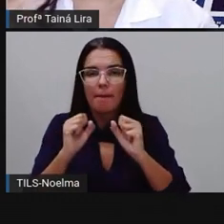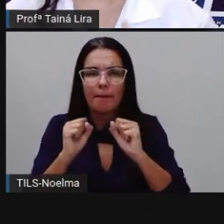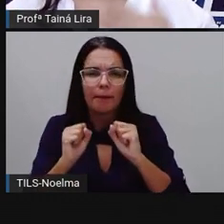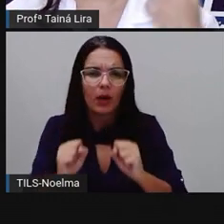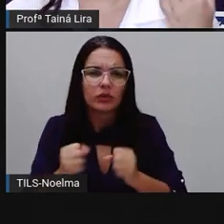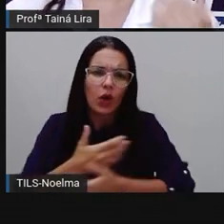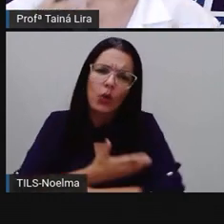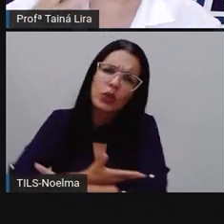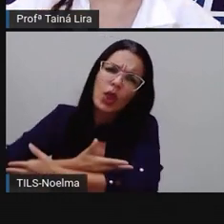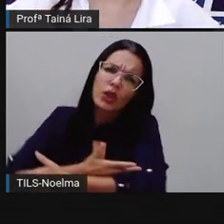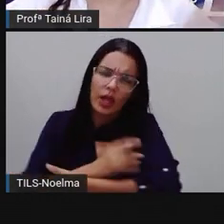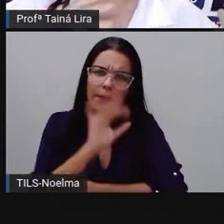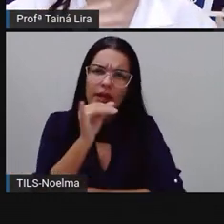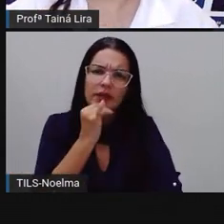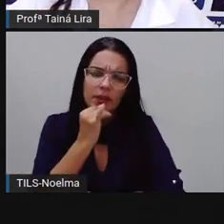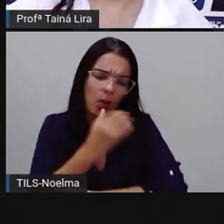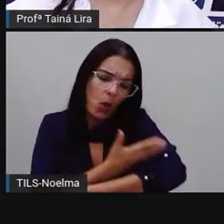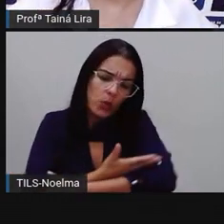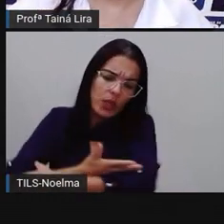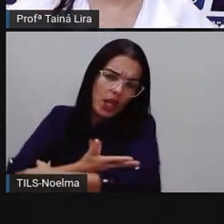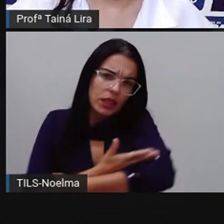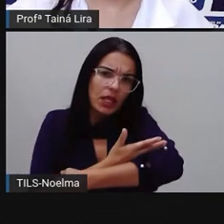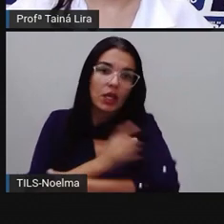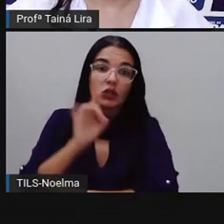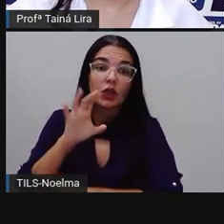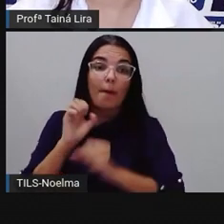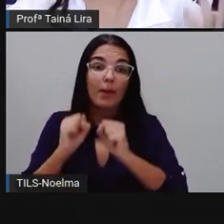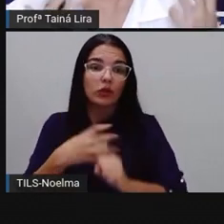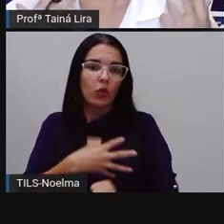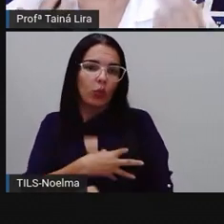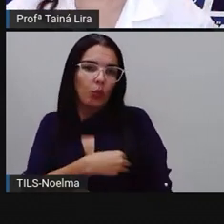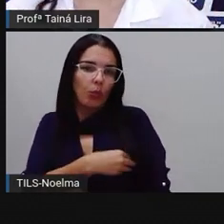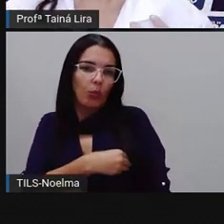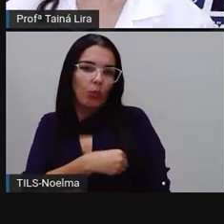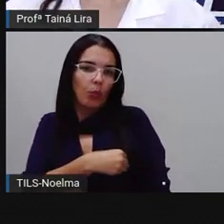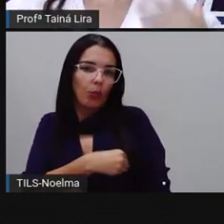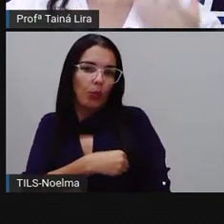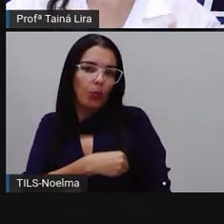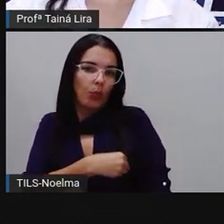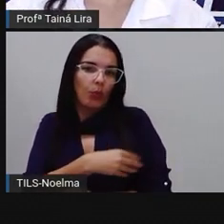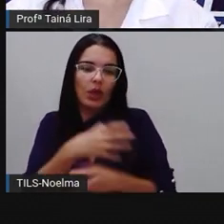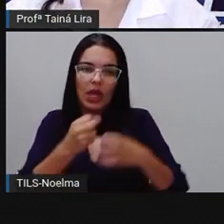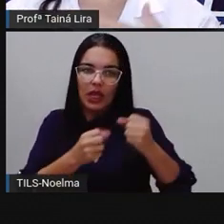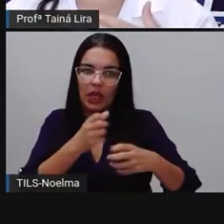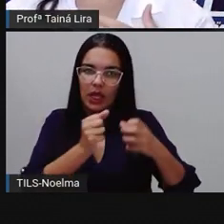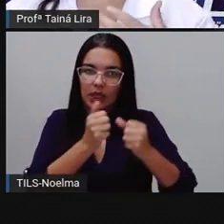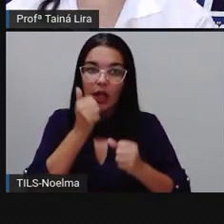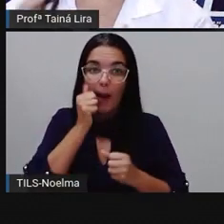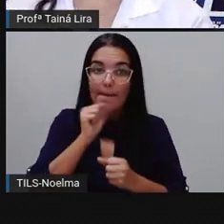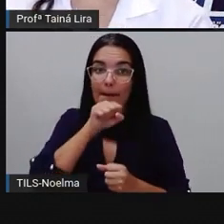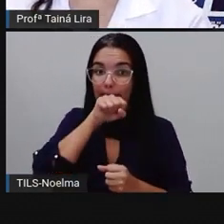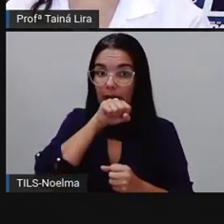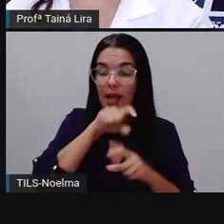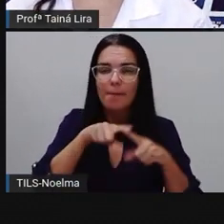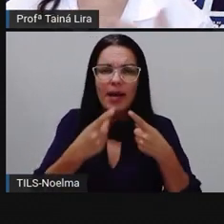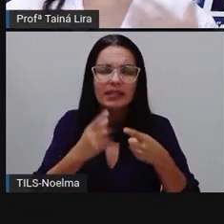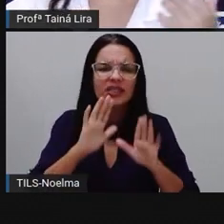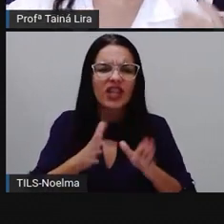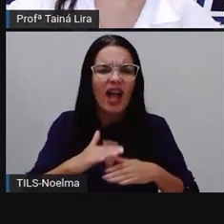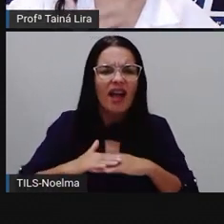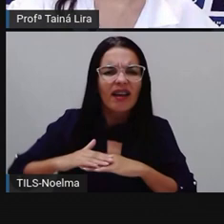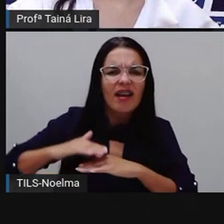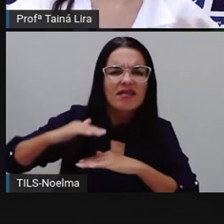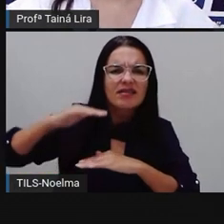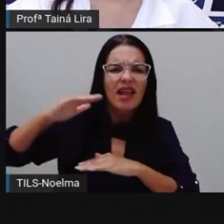quando o bebê, porque tem uma fase que o bebê só pode mamar no peito da mãe, não é? Mas quando ele tá um pouquinho maior que o